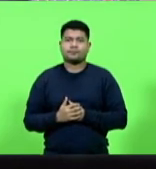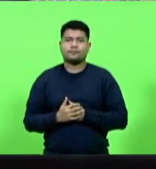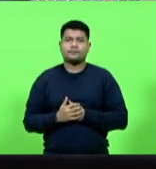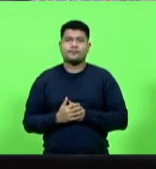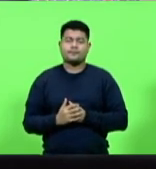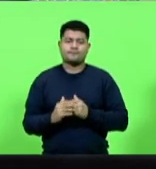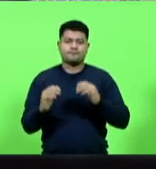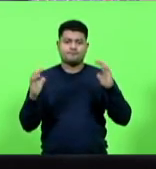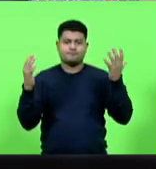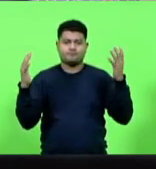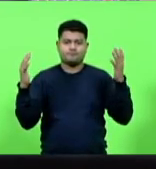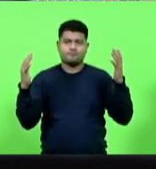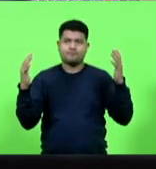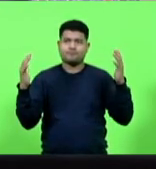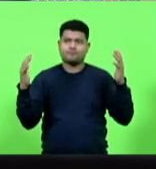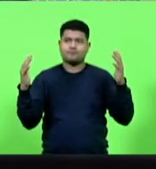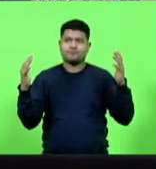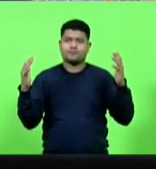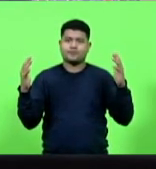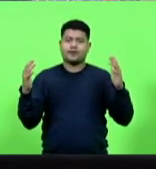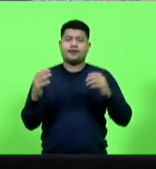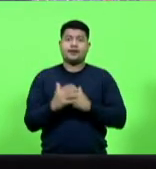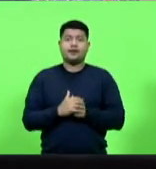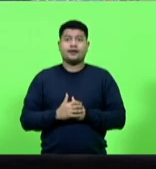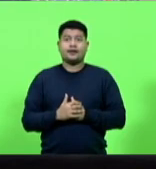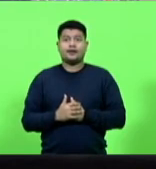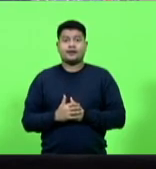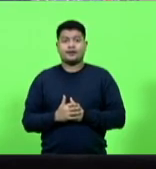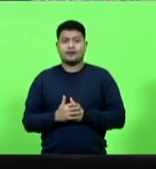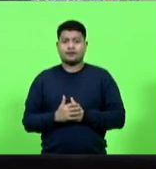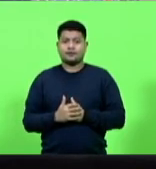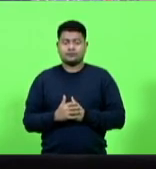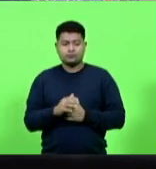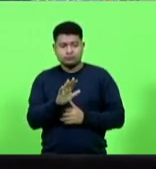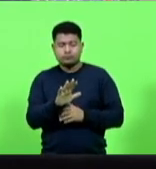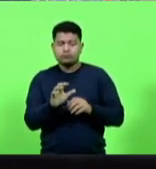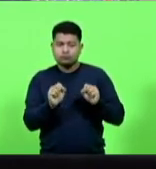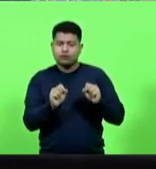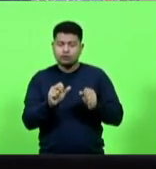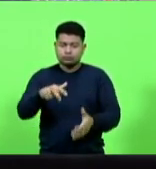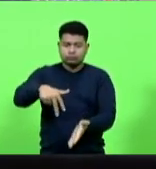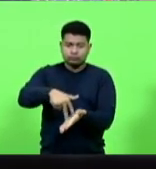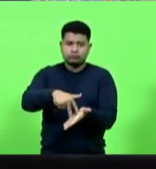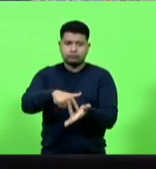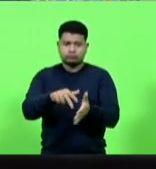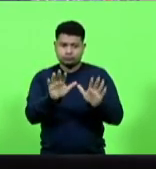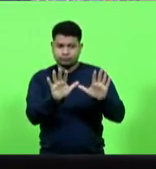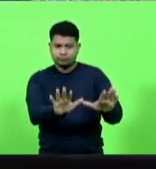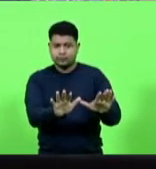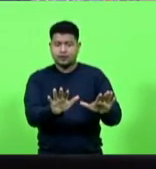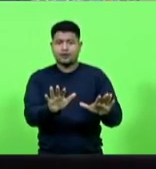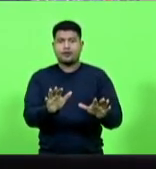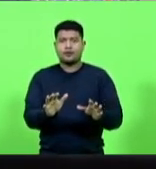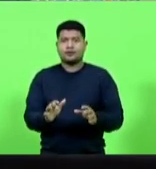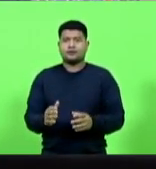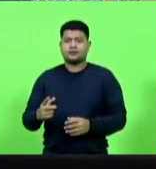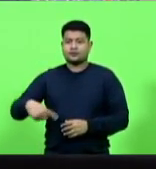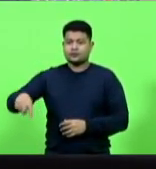eu peço eu peço para a vossa senhoria permanecer na tribuna presidente Silvano